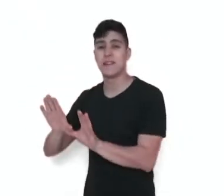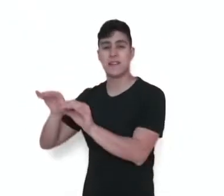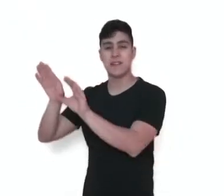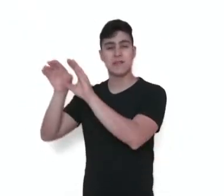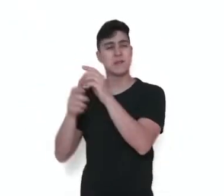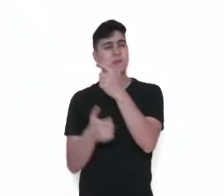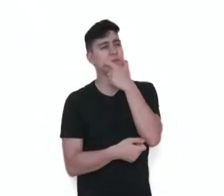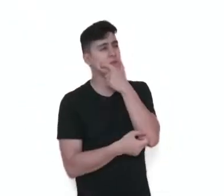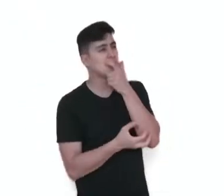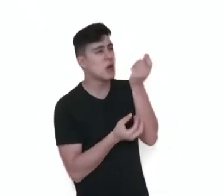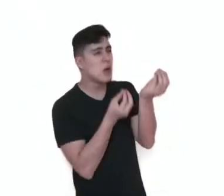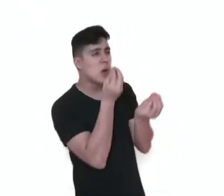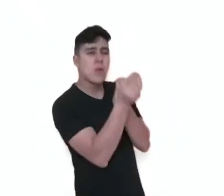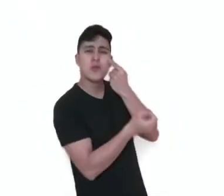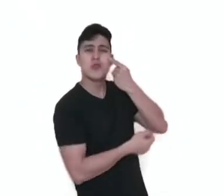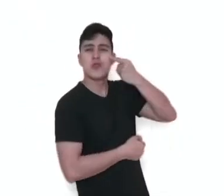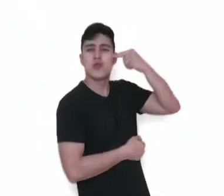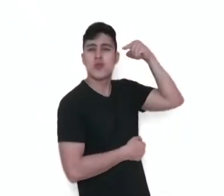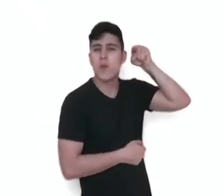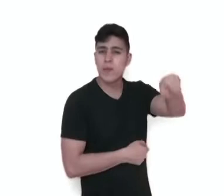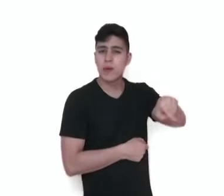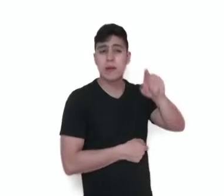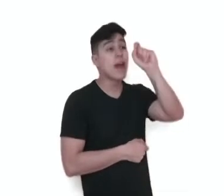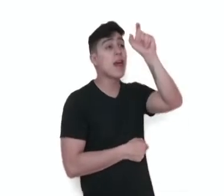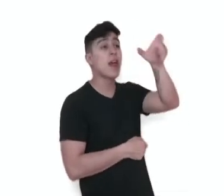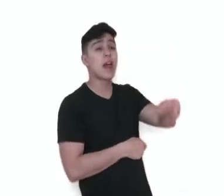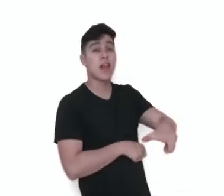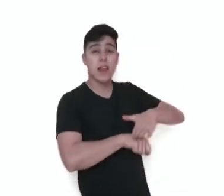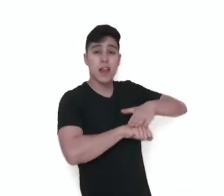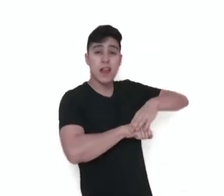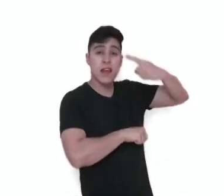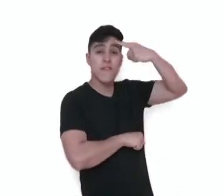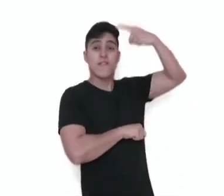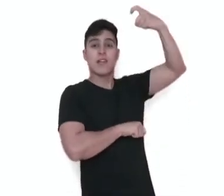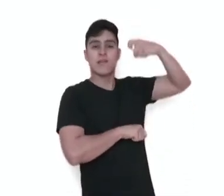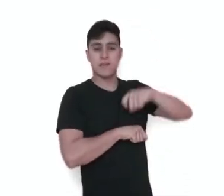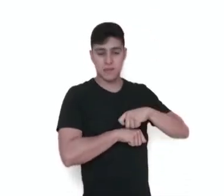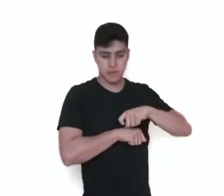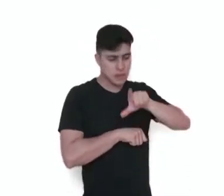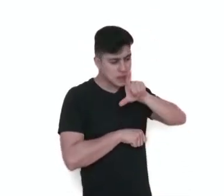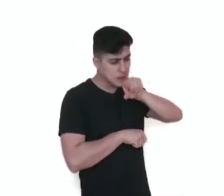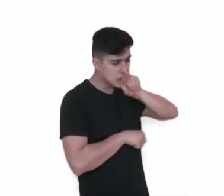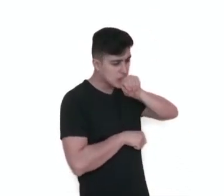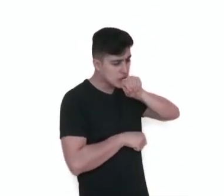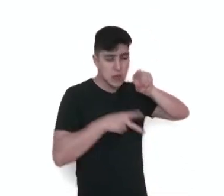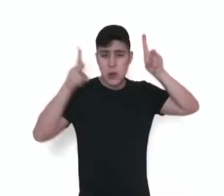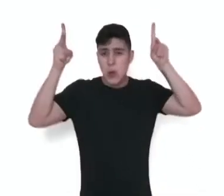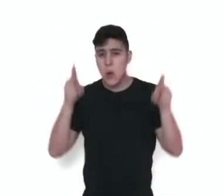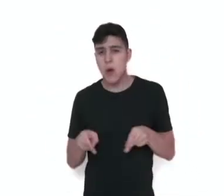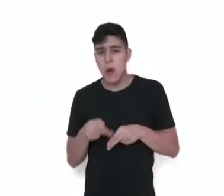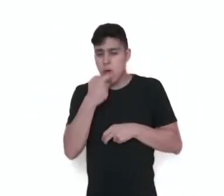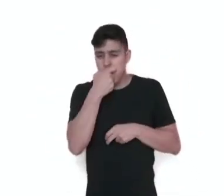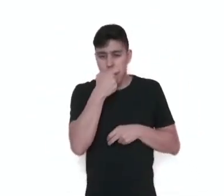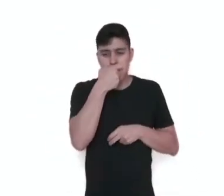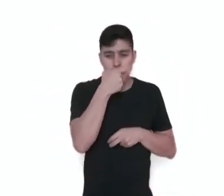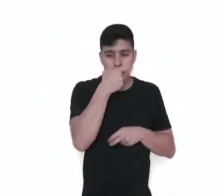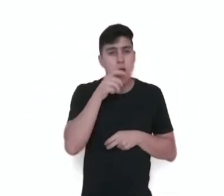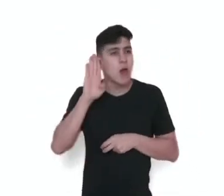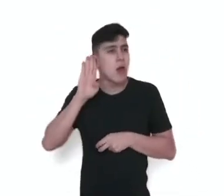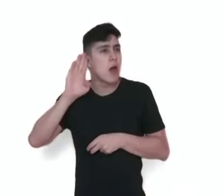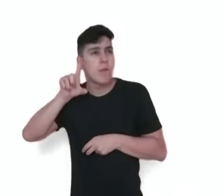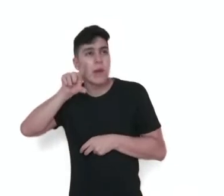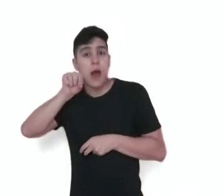terá sido essa descoberta? Como quem inventou um apito que imite o canto dos pássaros. E também são